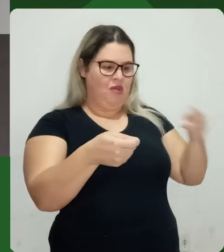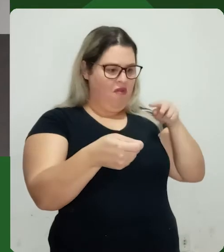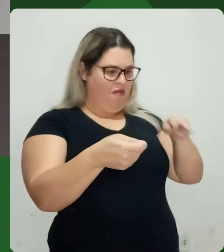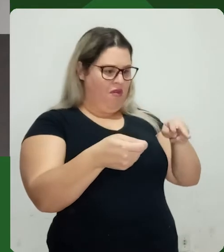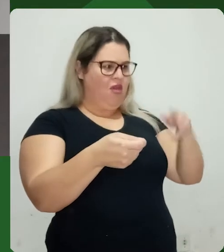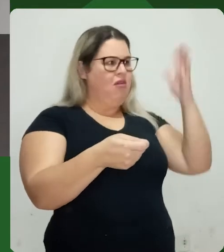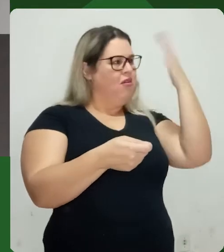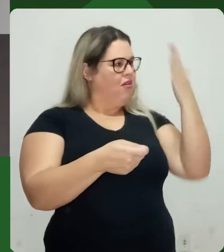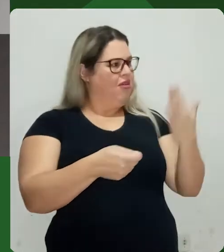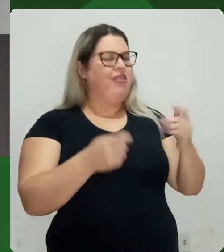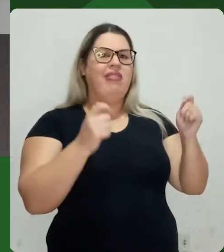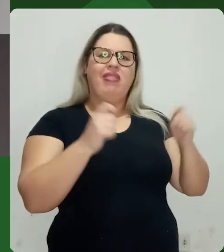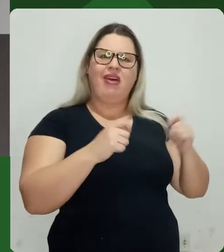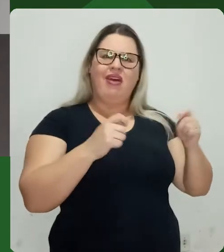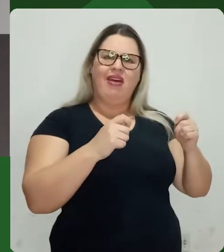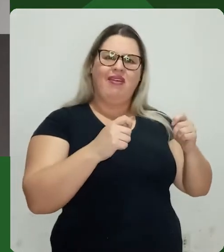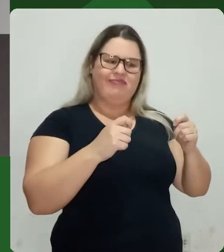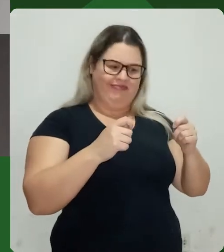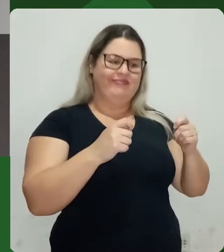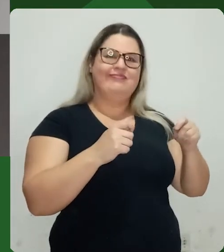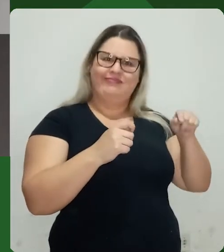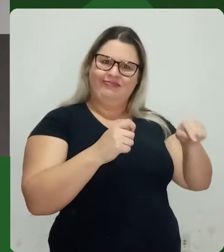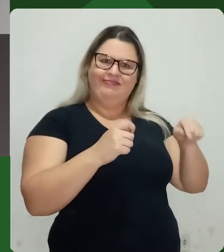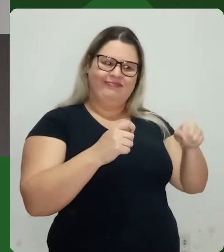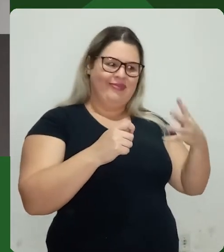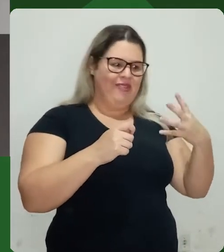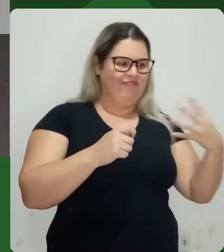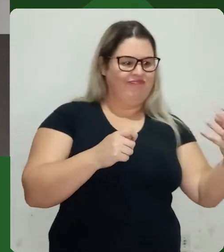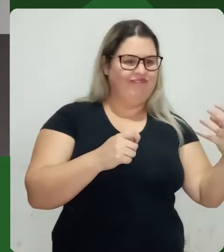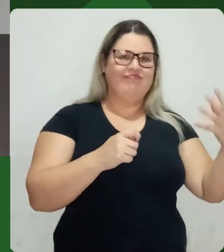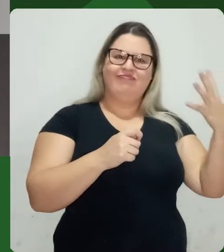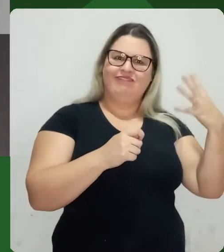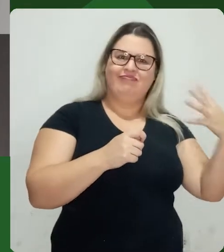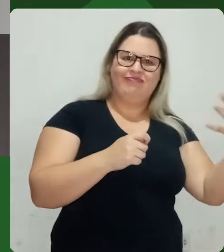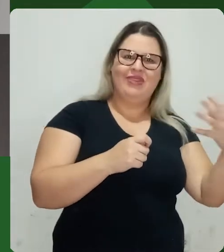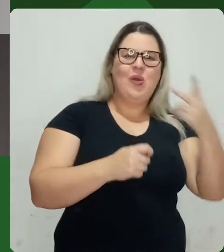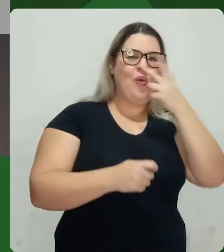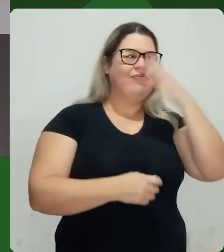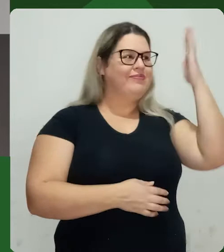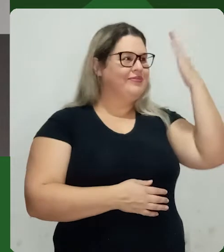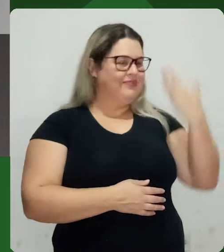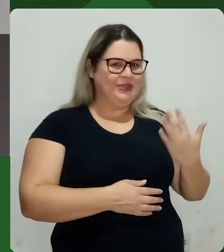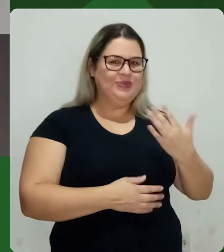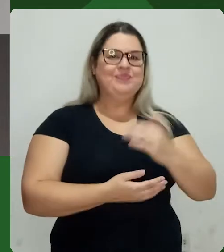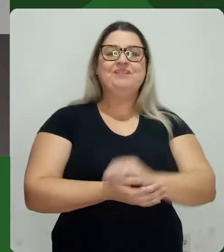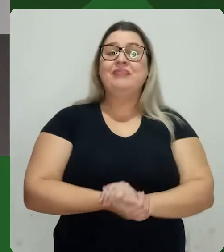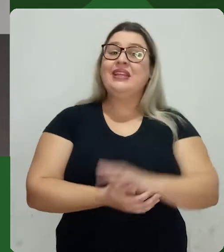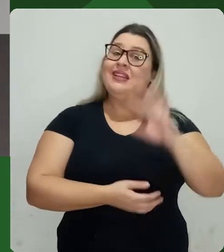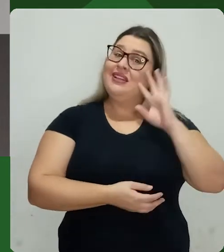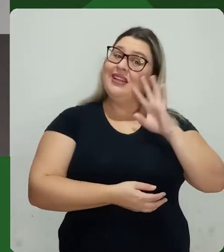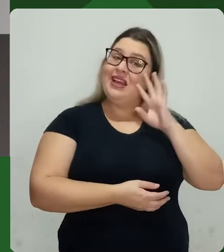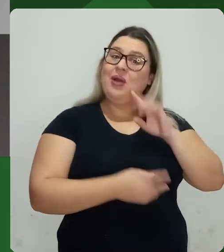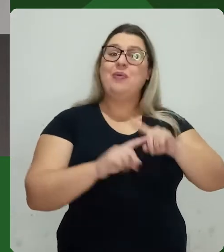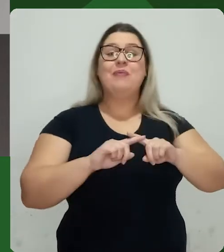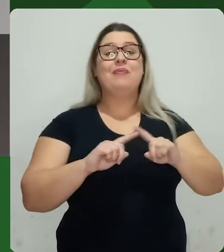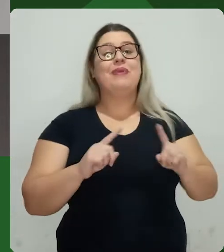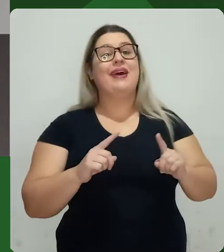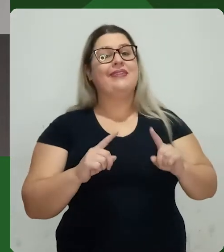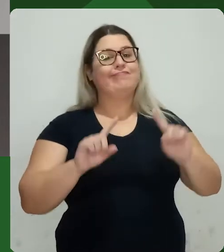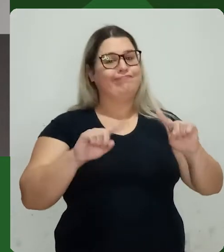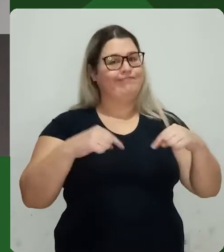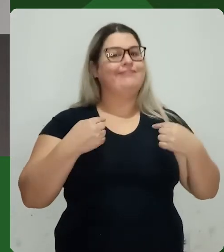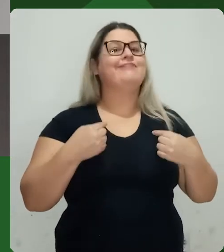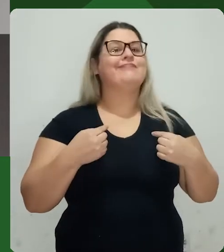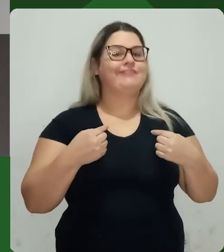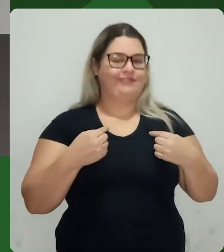coisa assim, você coloca na sua frente e você vai se ver. Você vai se ver totalmente refletido e perfeitamente refletido, porque ele realmente funciona como um